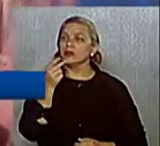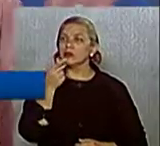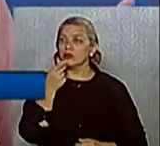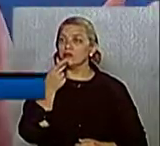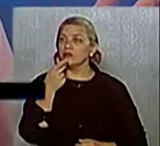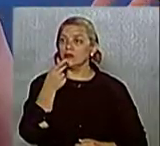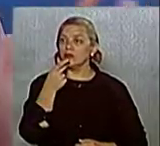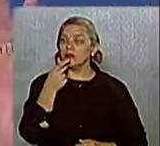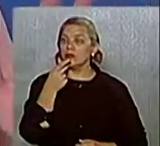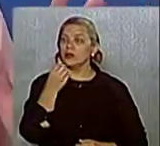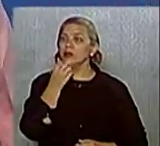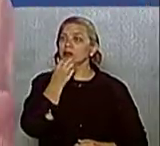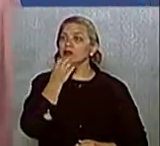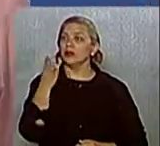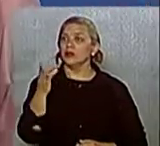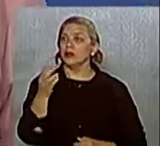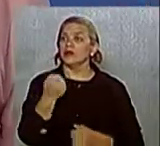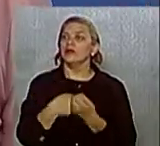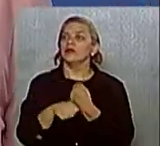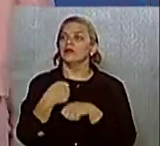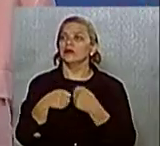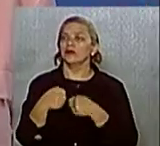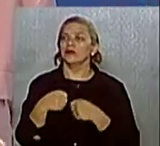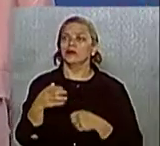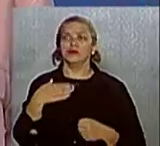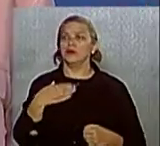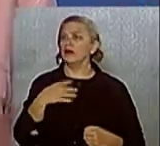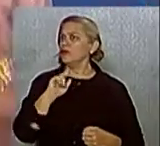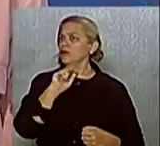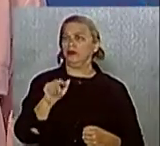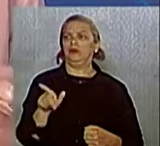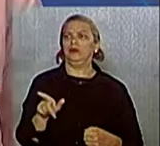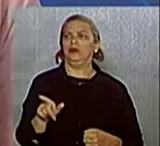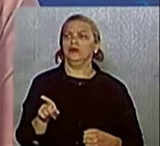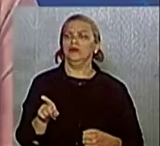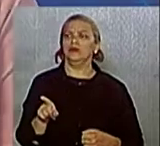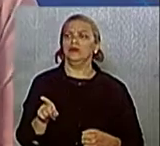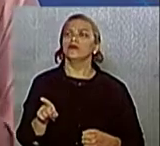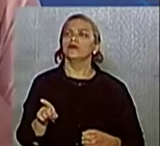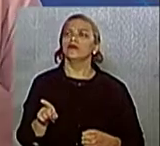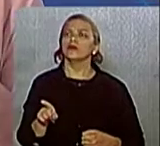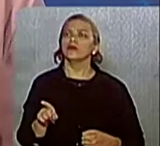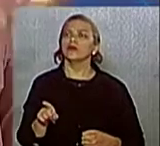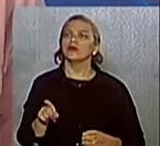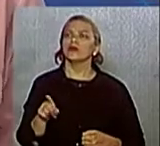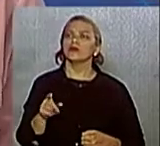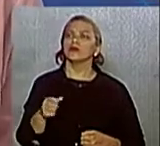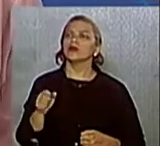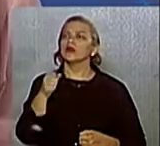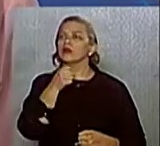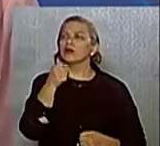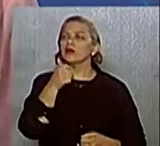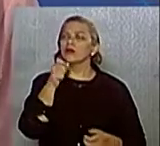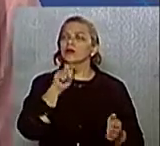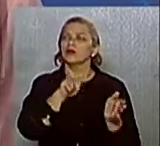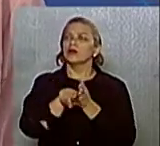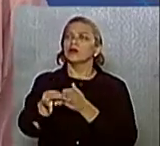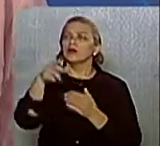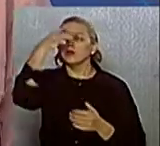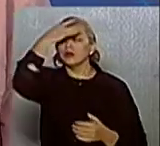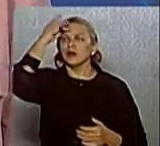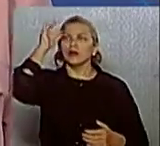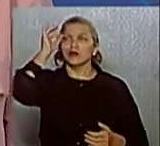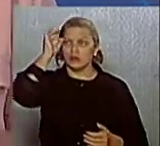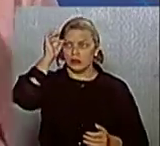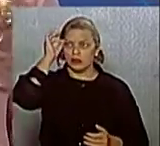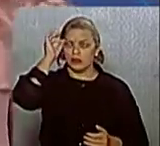o que eu não duvido. O que eu não duvido. Porém, foi... Daí a repórter perguntou sobre a prefeitura. Você falou assim, que a